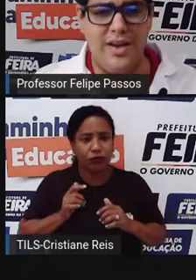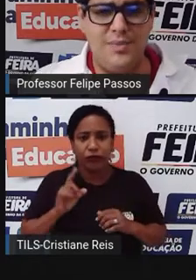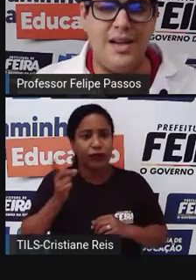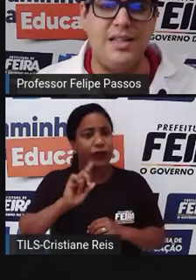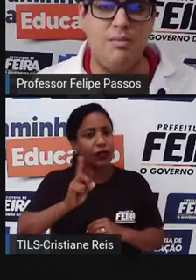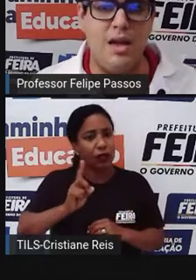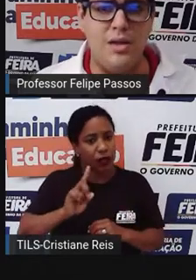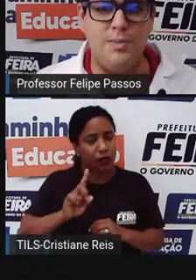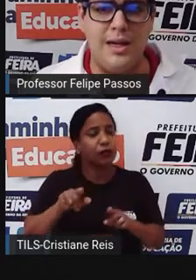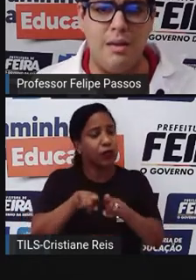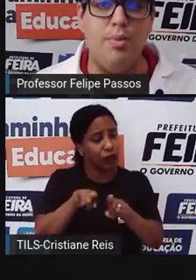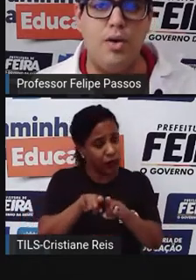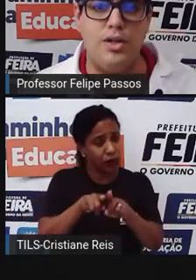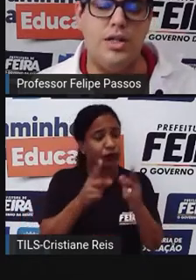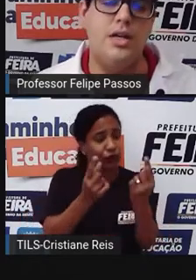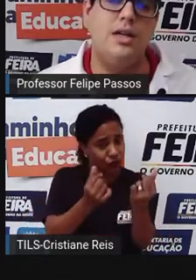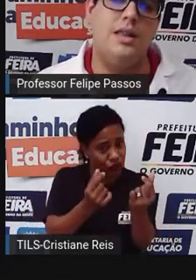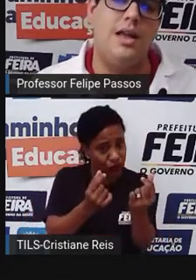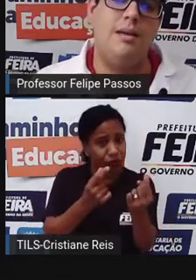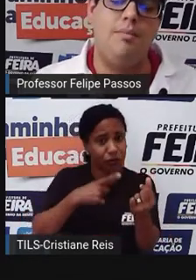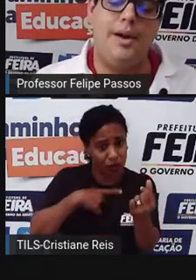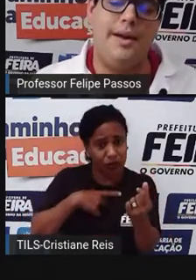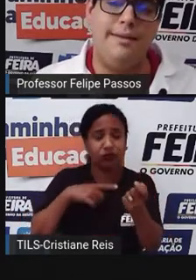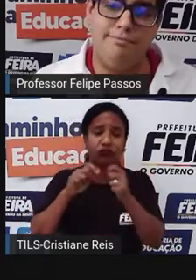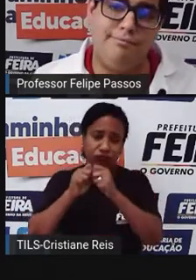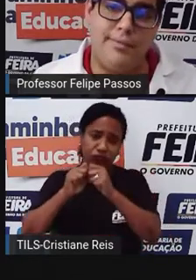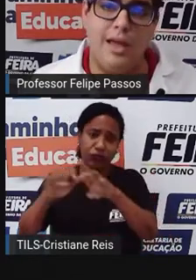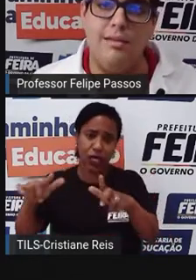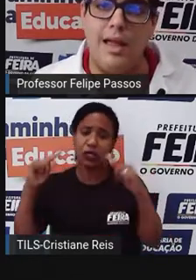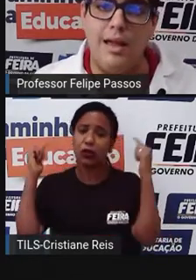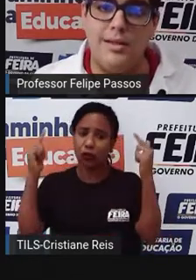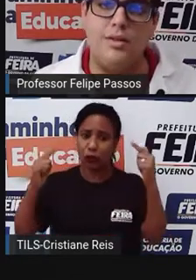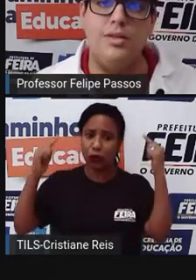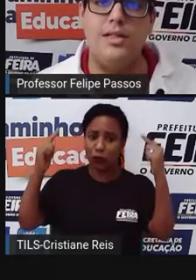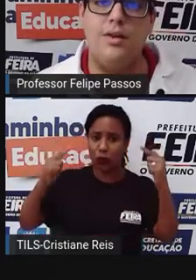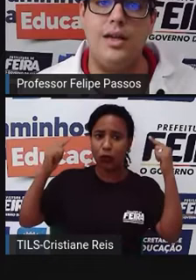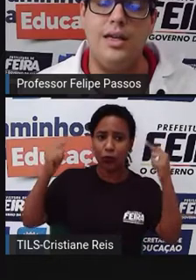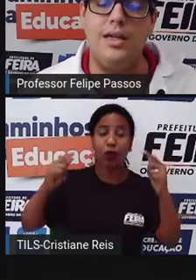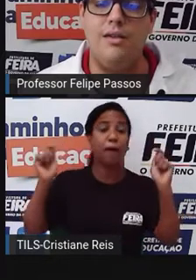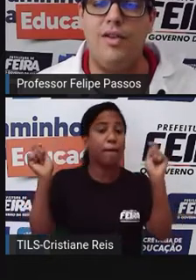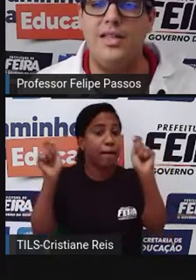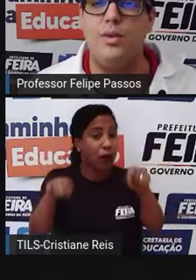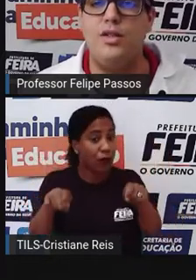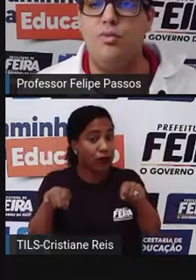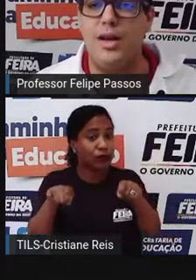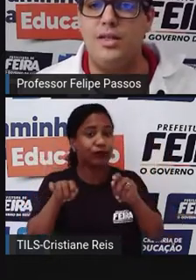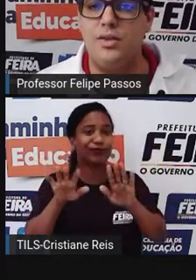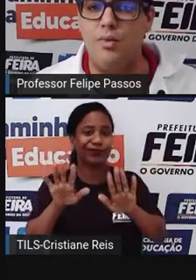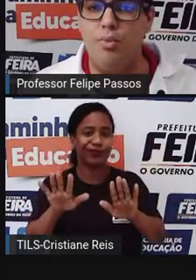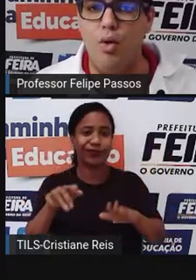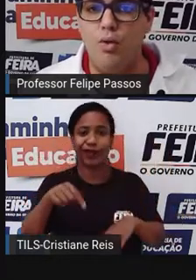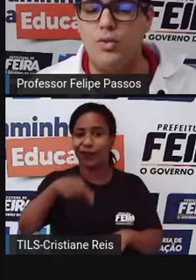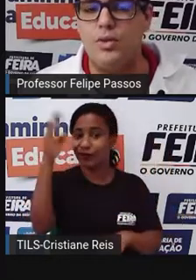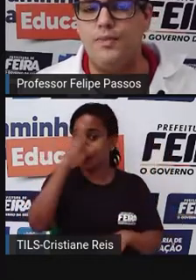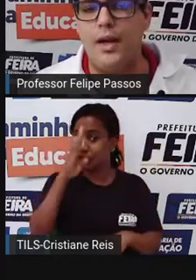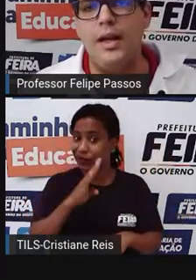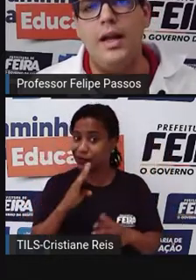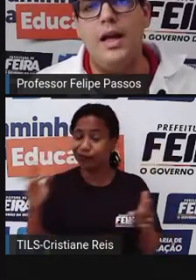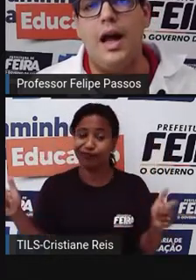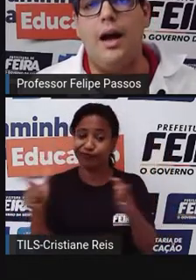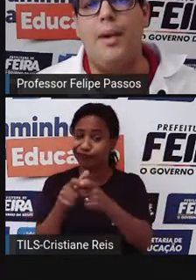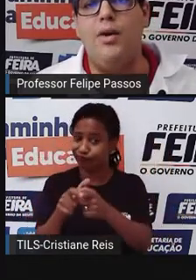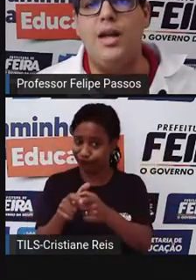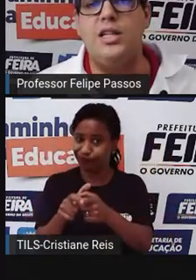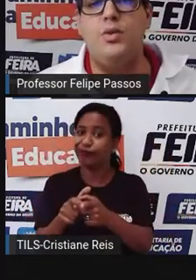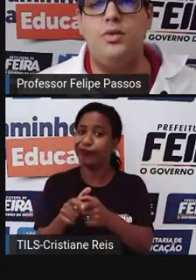Isso aí faz parte também, mas para quem pode, né? Para quem tem essa condição aí, que infelizmente no Brasil são poucos, né?